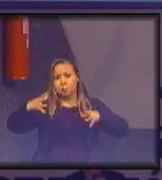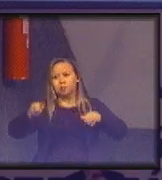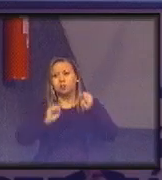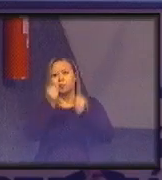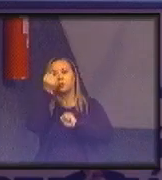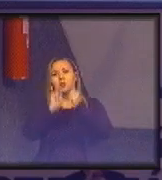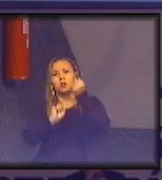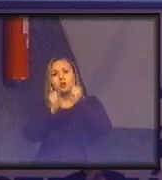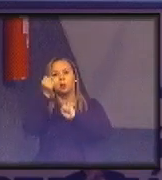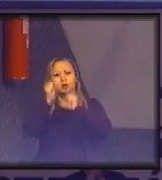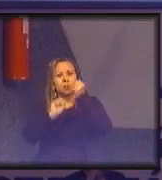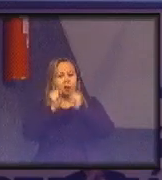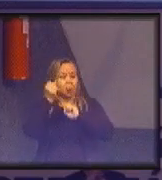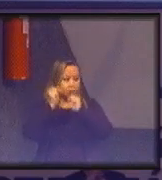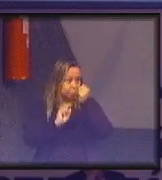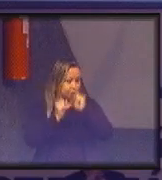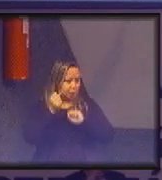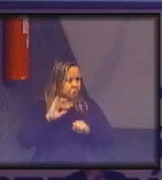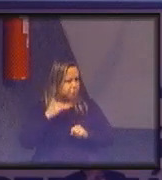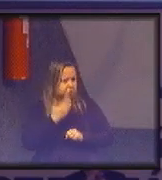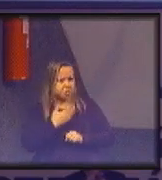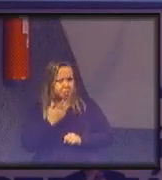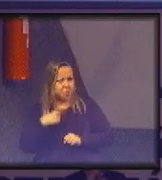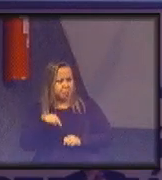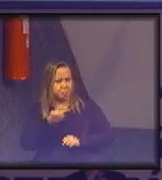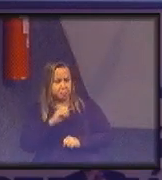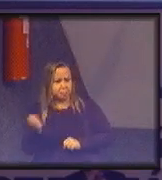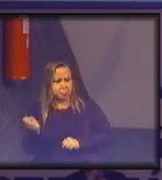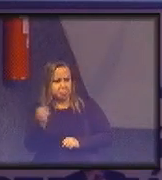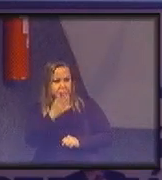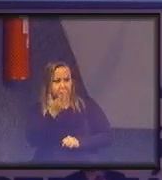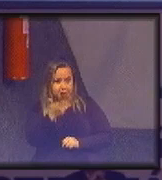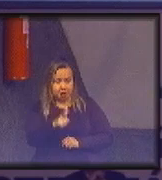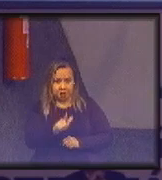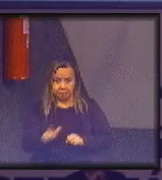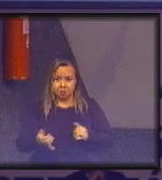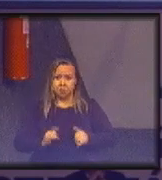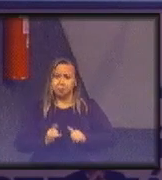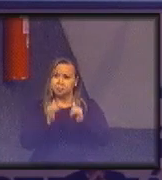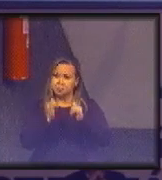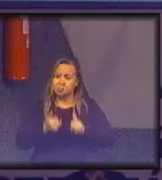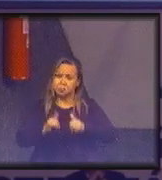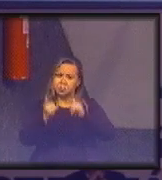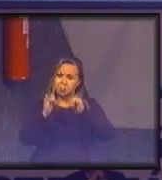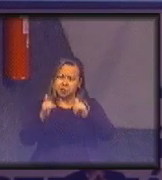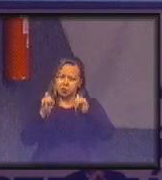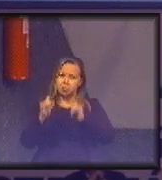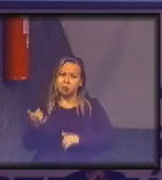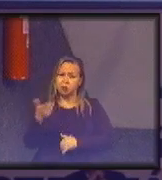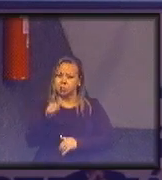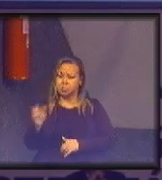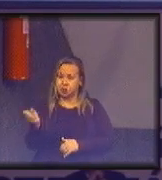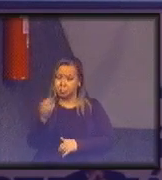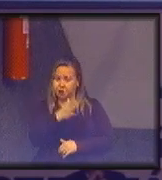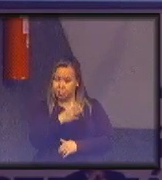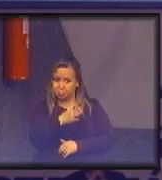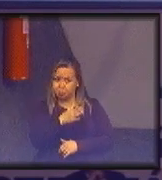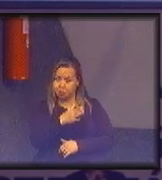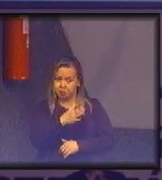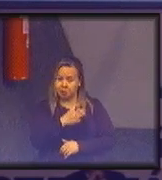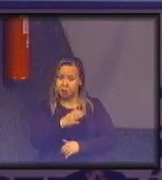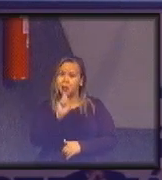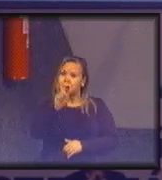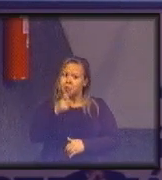e toda a nossa inovação toda a nossa energia de inovação de renovação